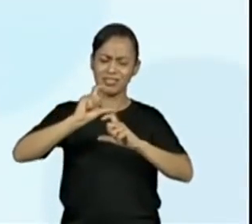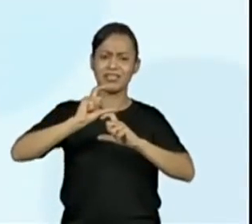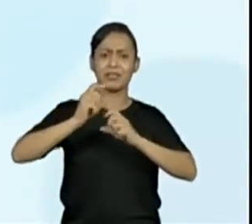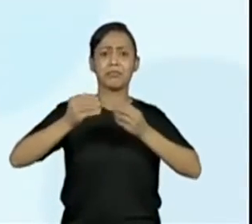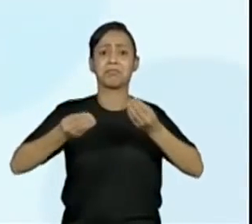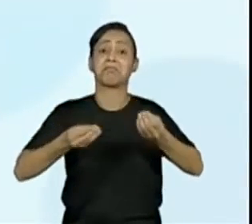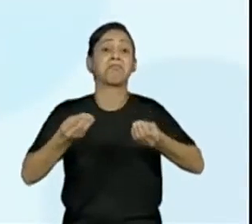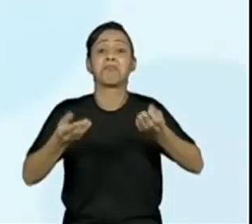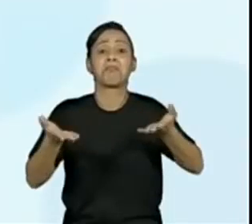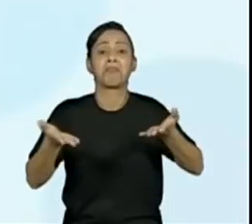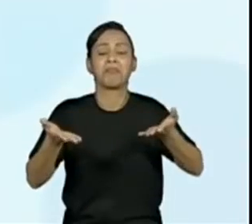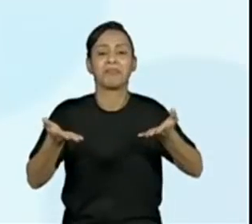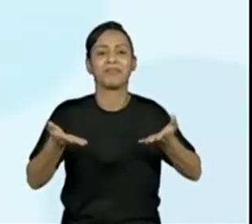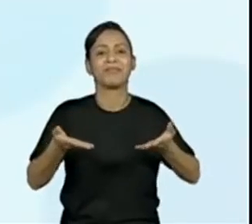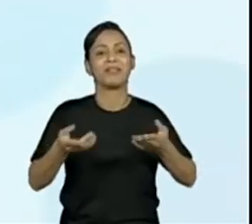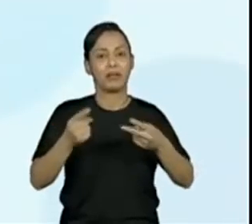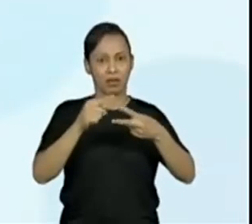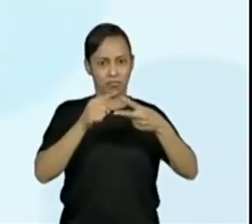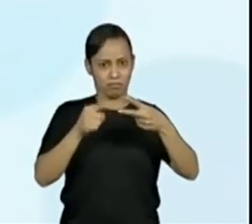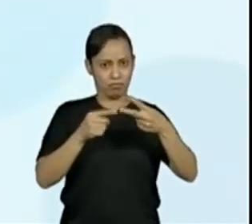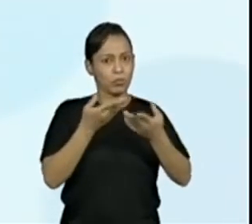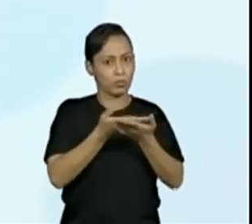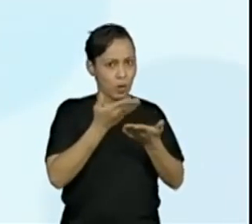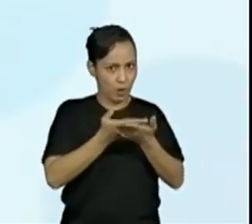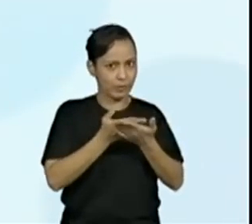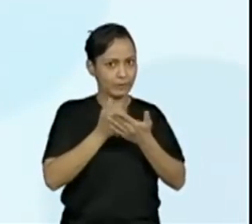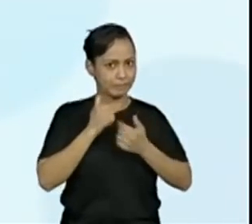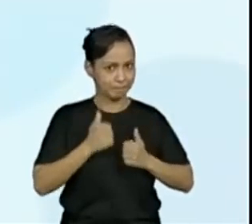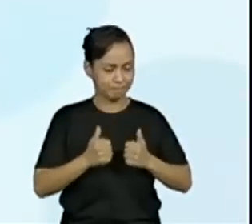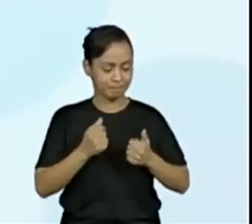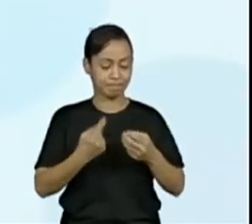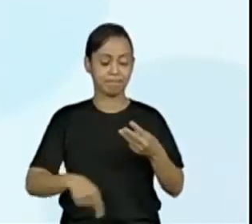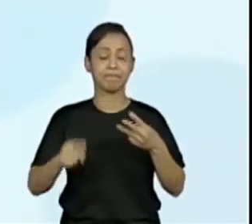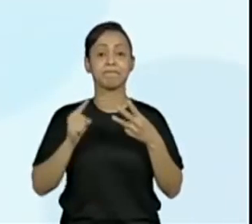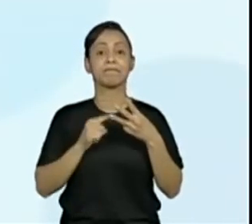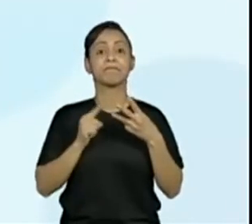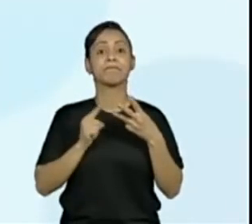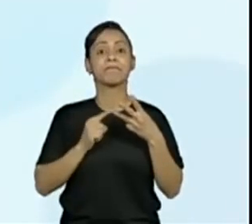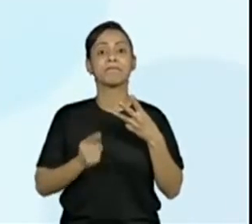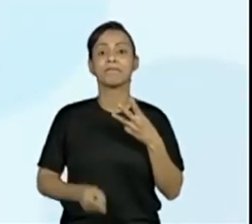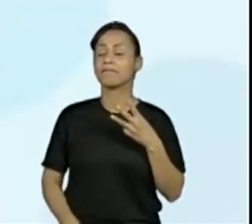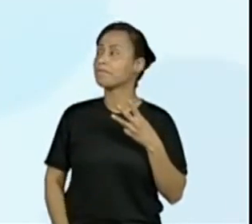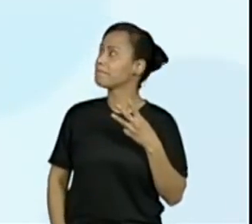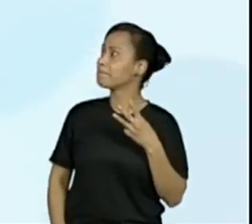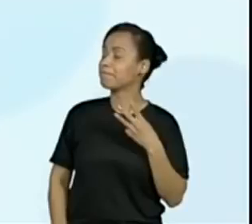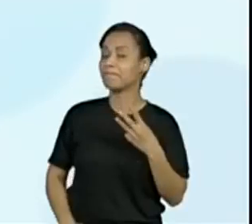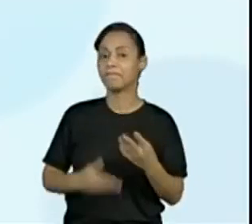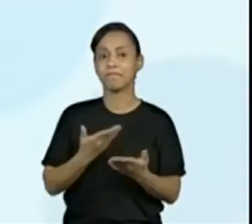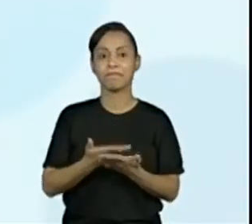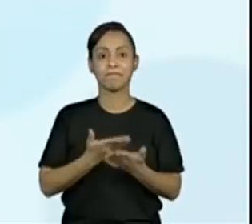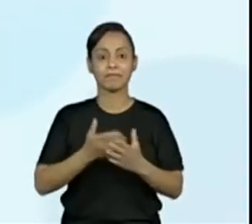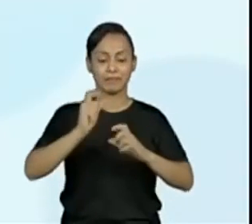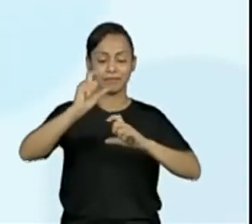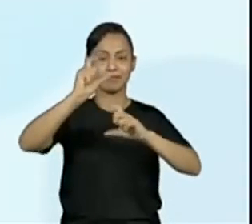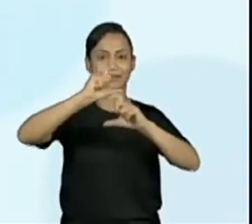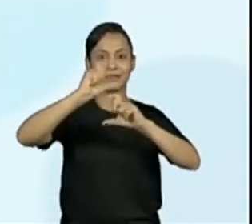acontece hoje, que são as duas primeiras aulas nossas, ok? A terceira aula vai ser escrita de quadrinha.